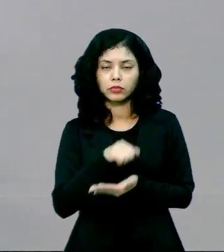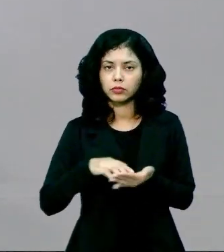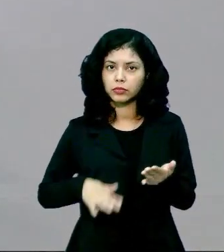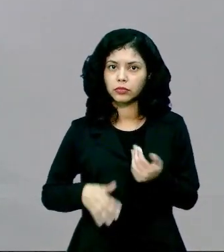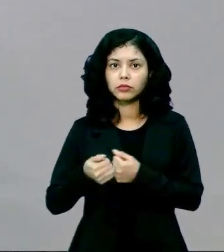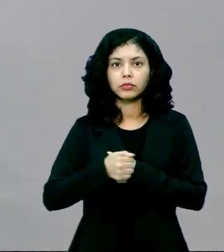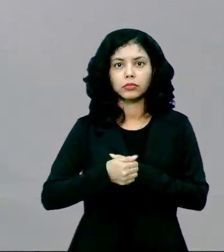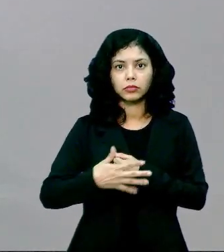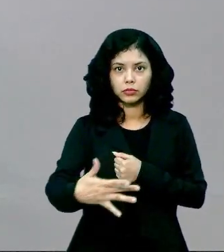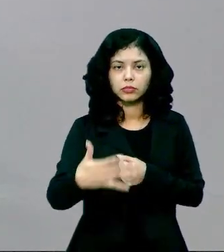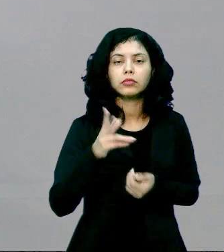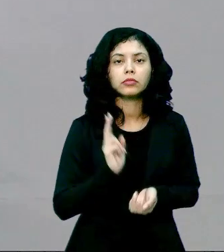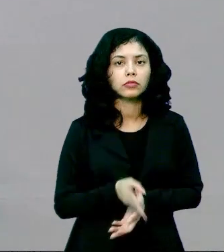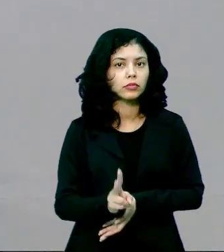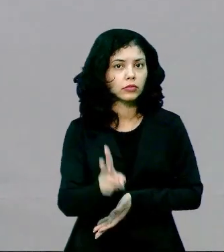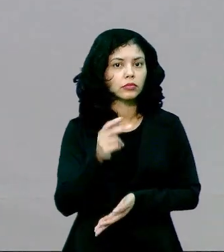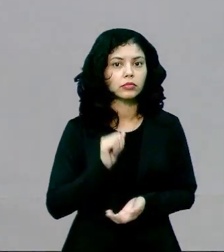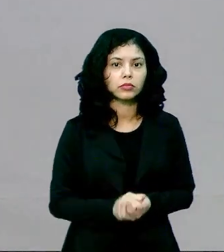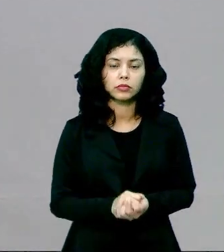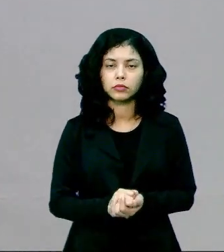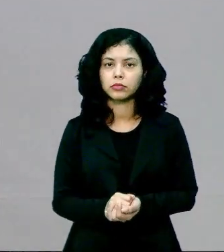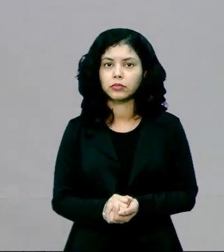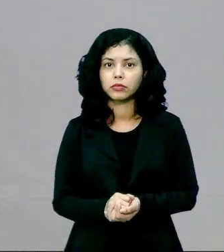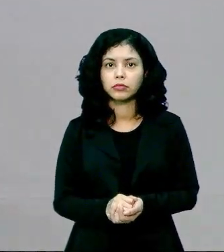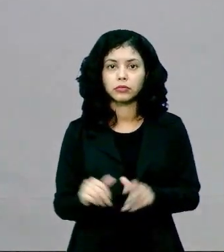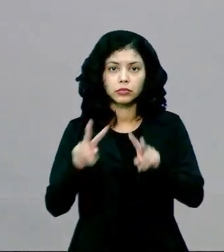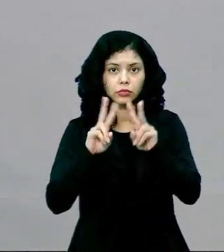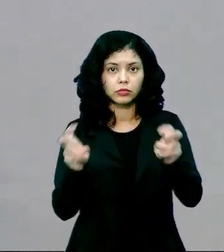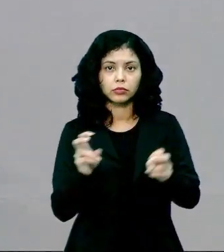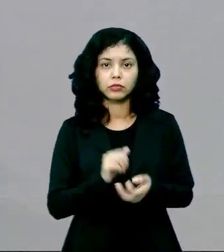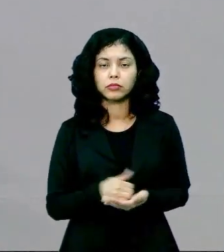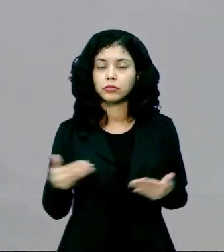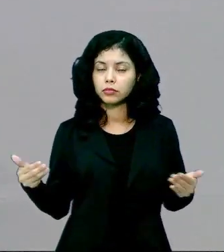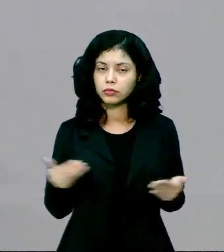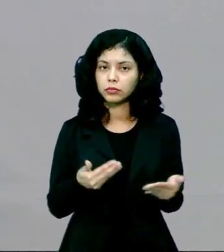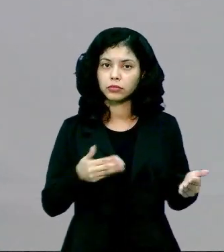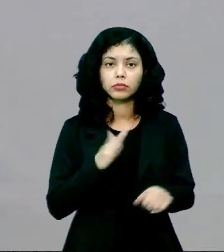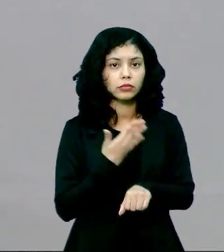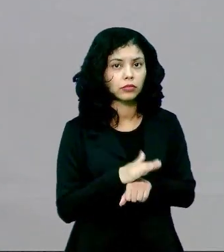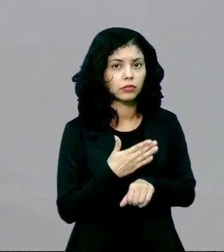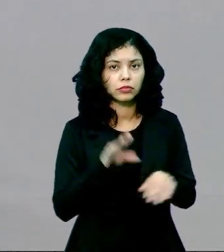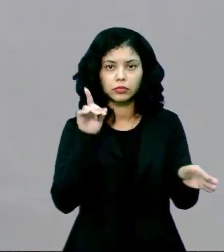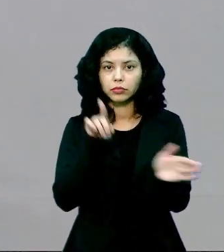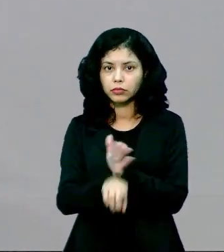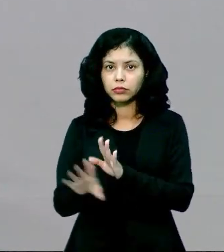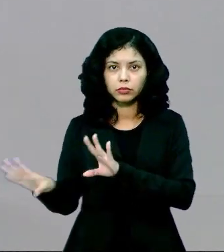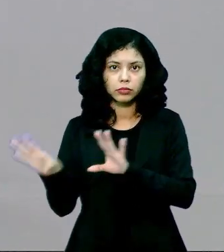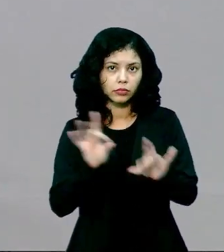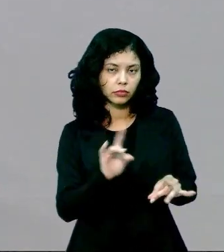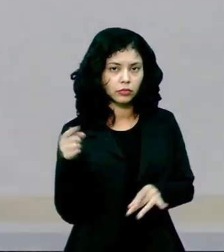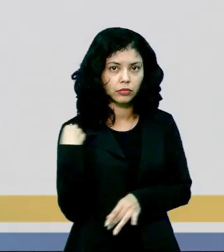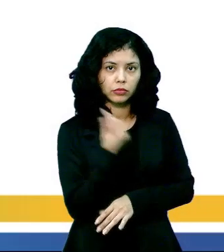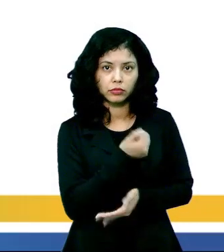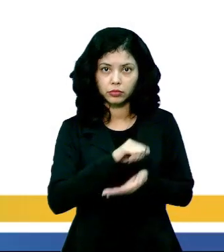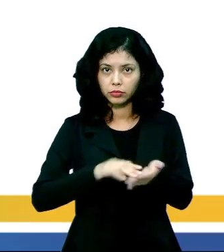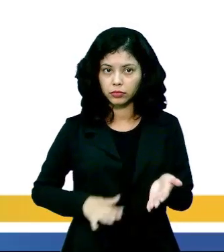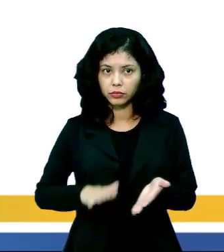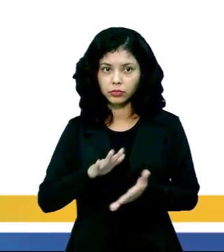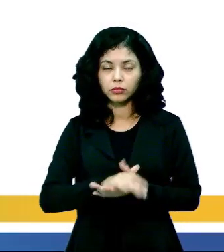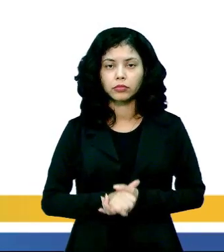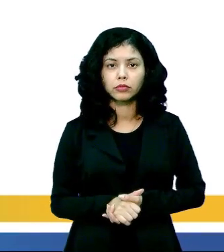avançar, dar continuidade a essa nossa temática, mas agora praticando através do nosso